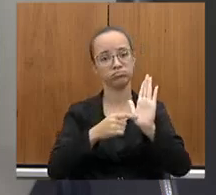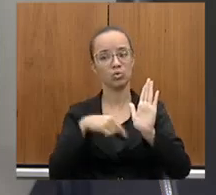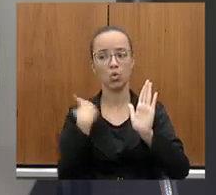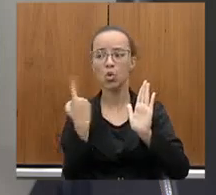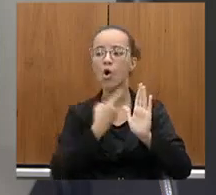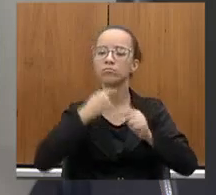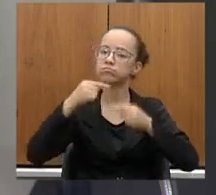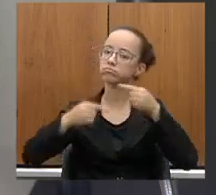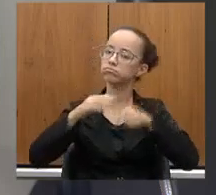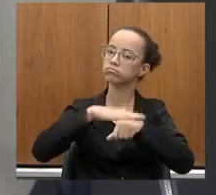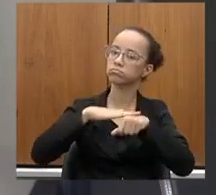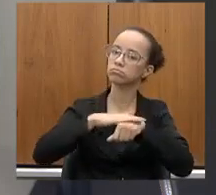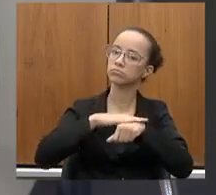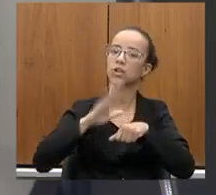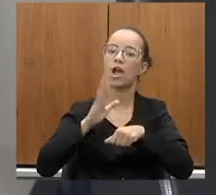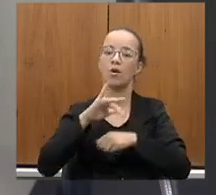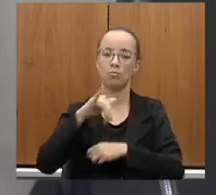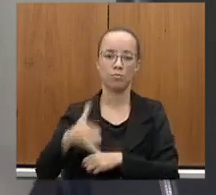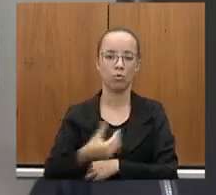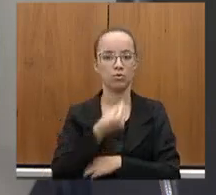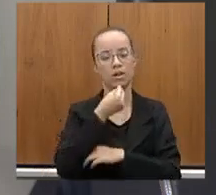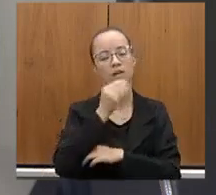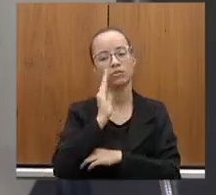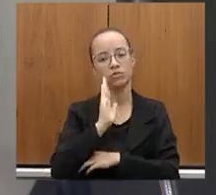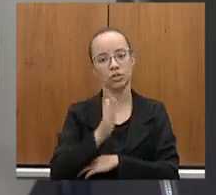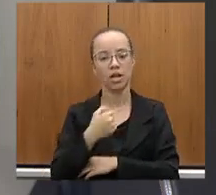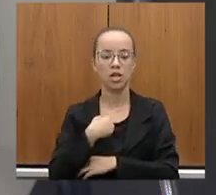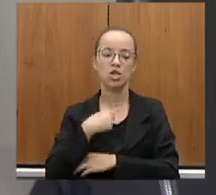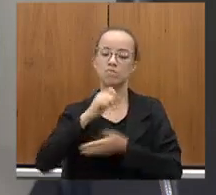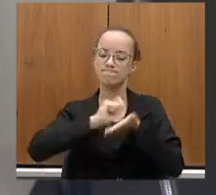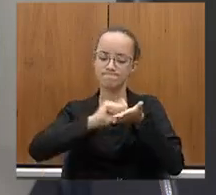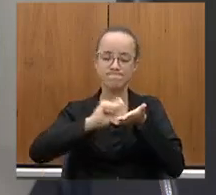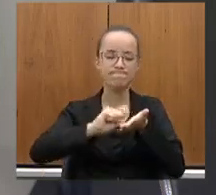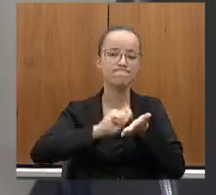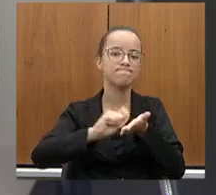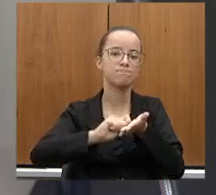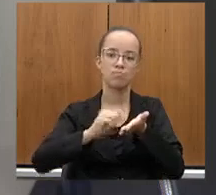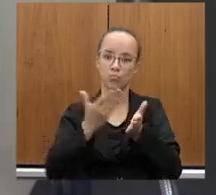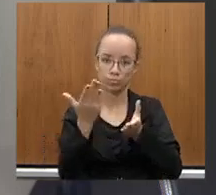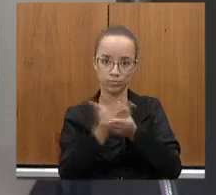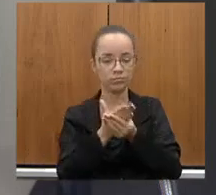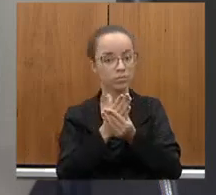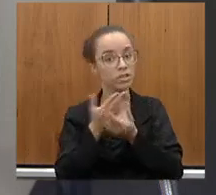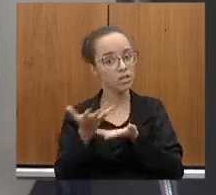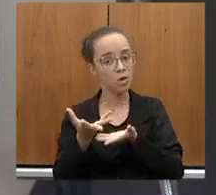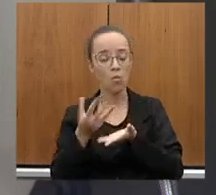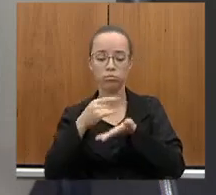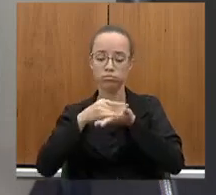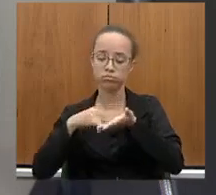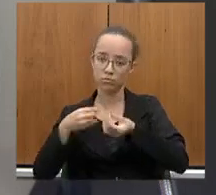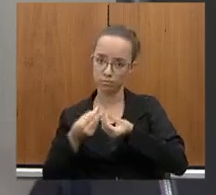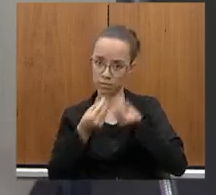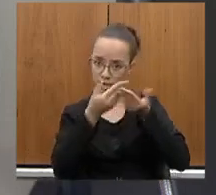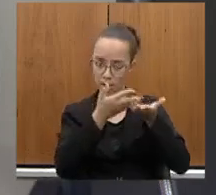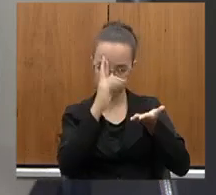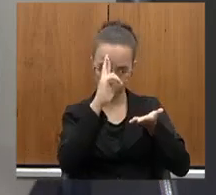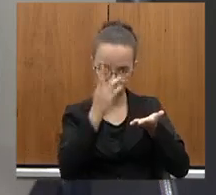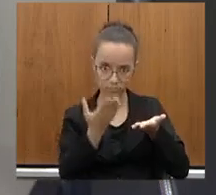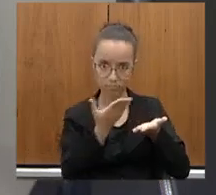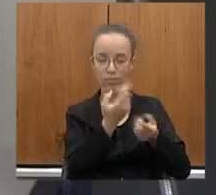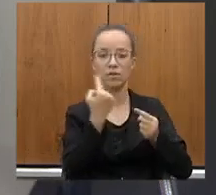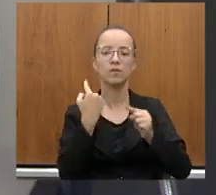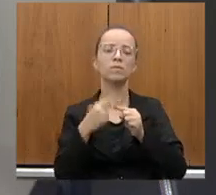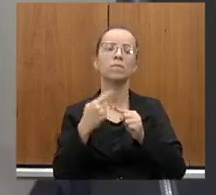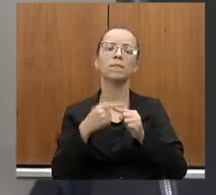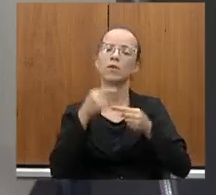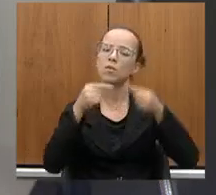audiências que eu tive a oportunidade de ser autora dos requerimentos. Então, eu vou entregar a vossa excelência, porque o debate